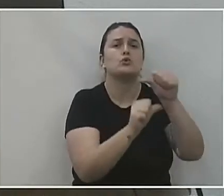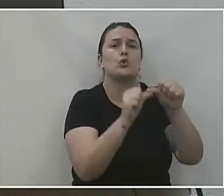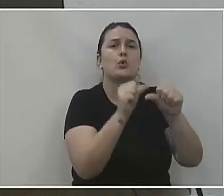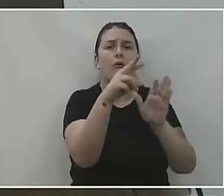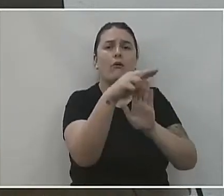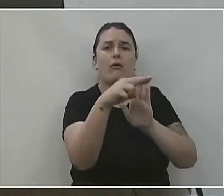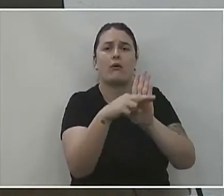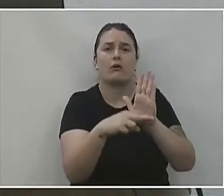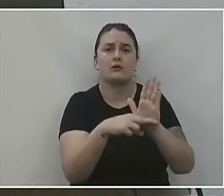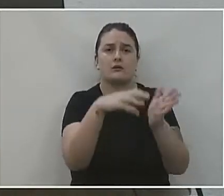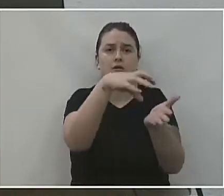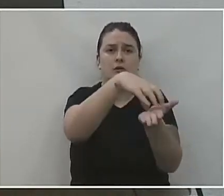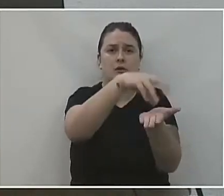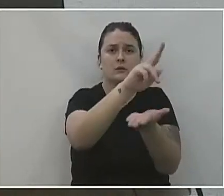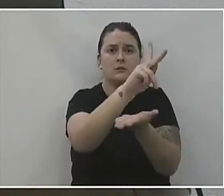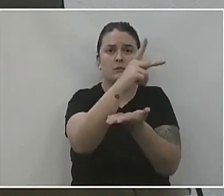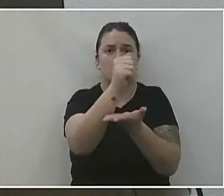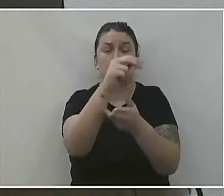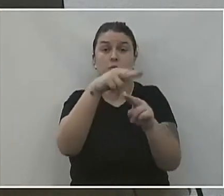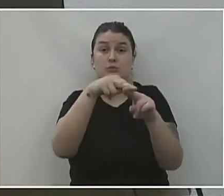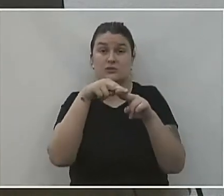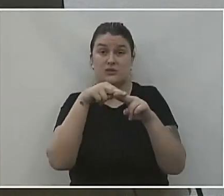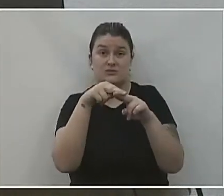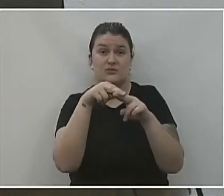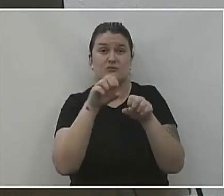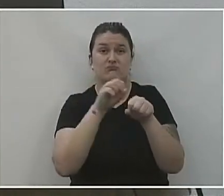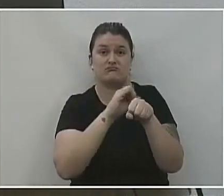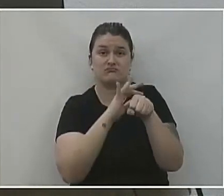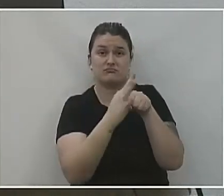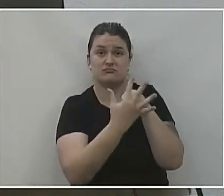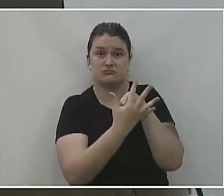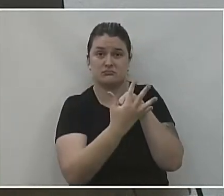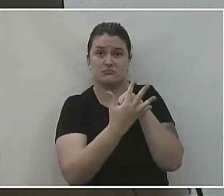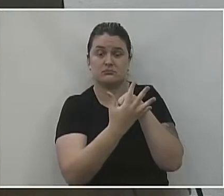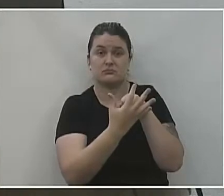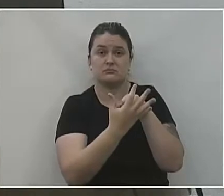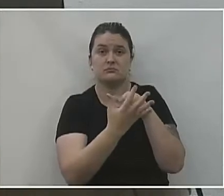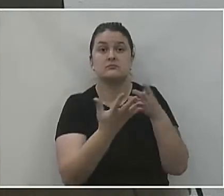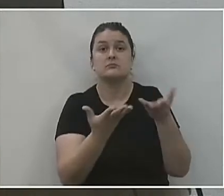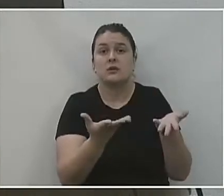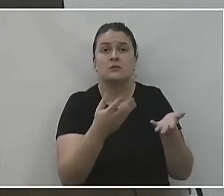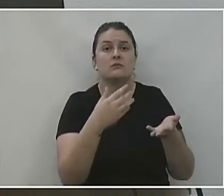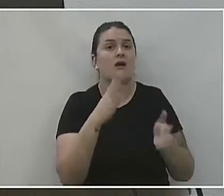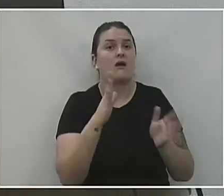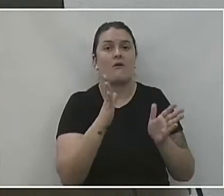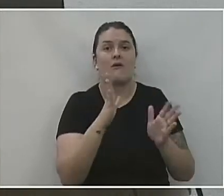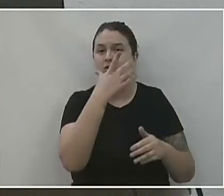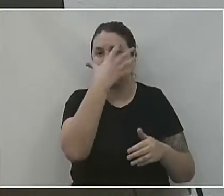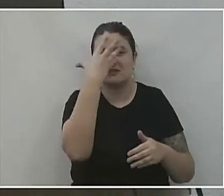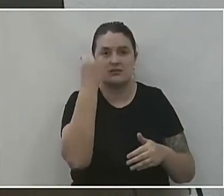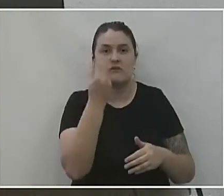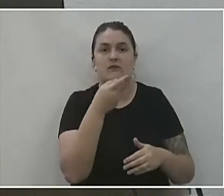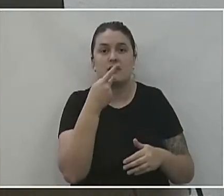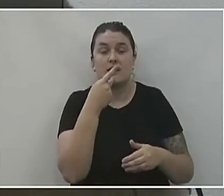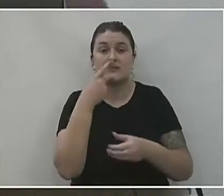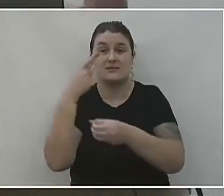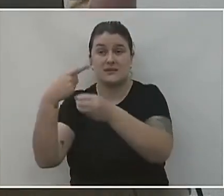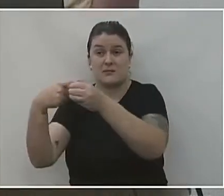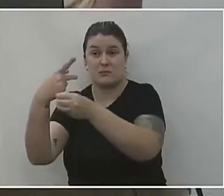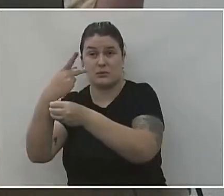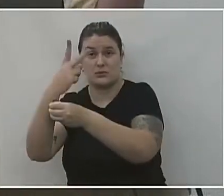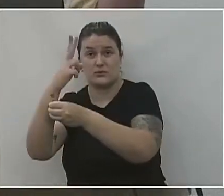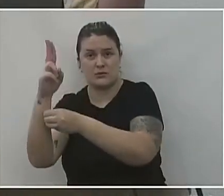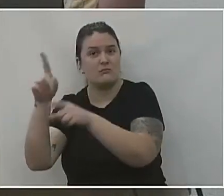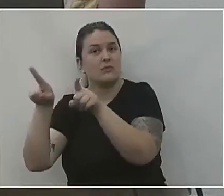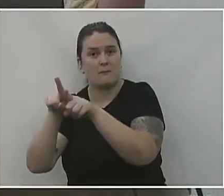dinâmica porque realmente a situação do covid se apresentava dessa forma. A gente não está esquecendo de comentar que Porto União subiu